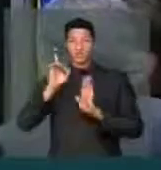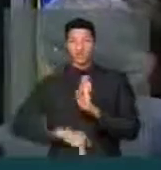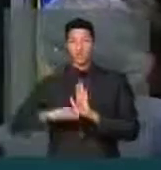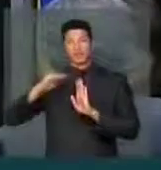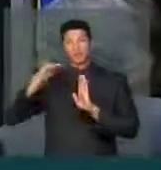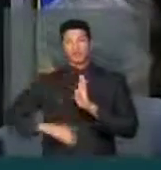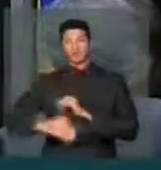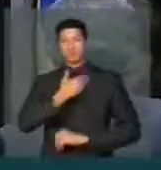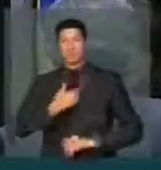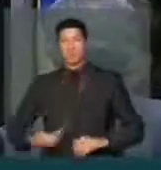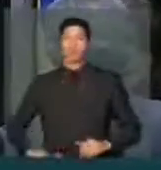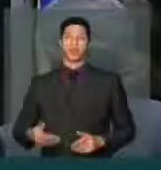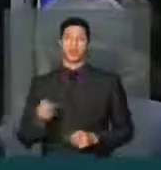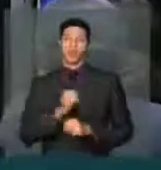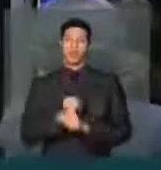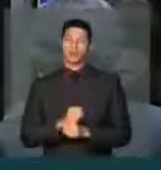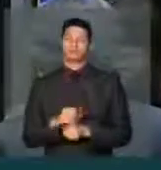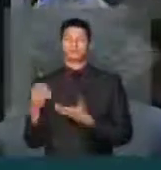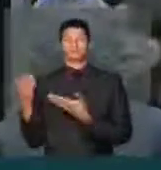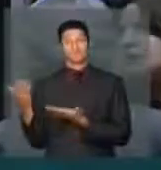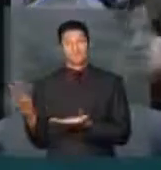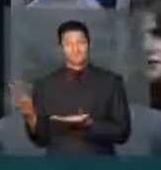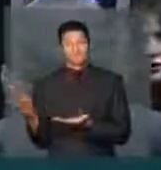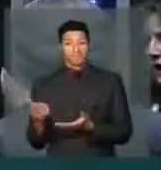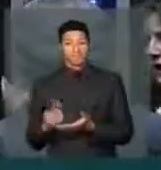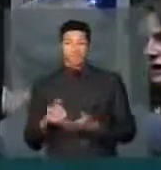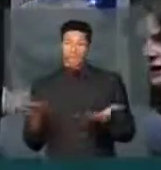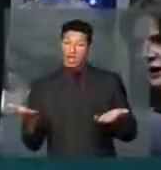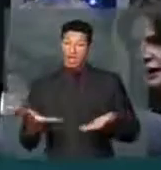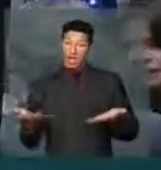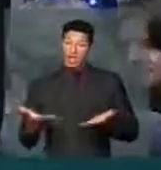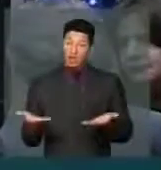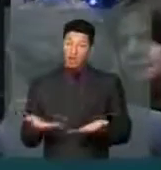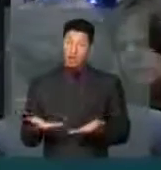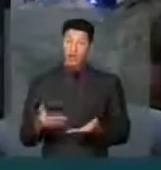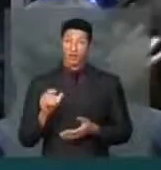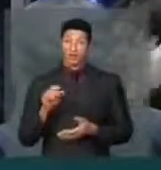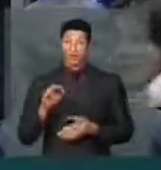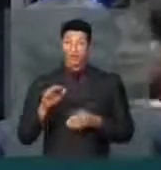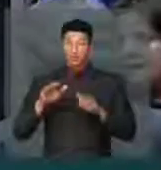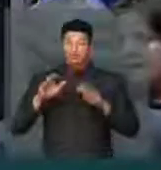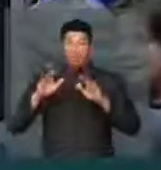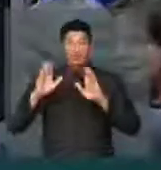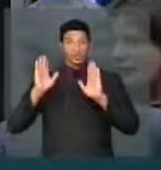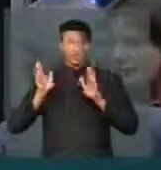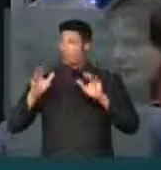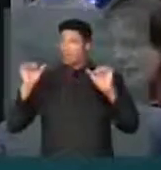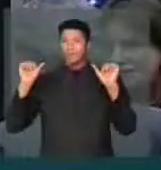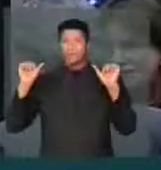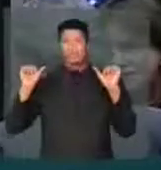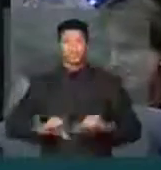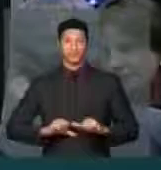público por ano. Sua excelência, agora que o Titanic afundou,